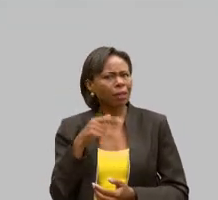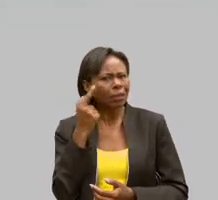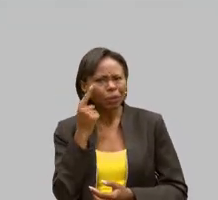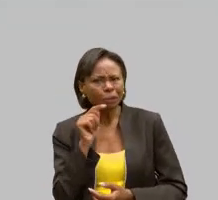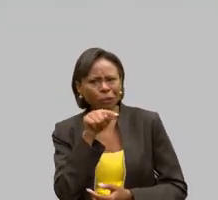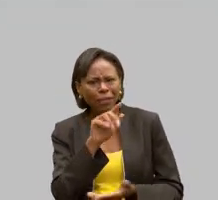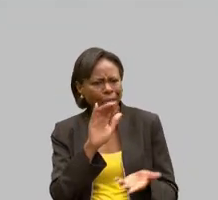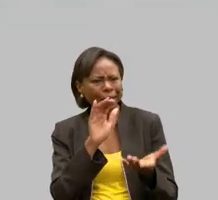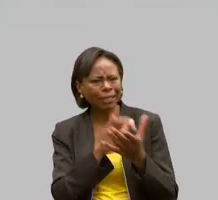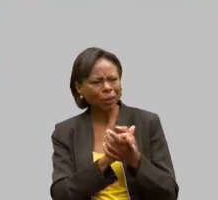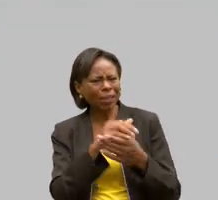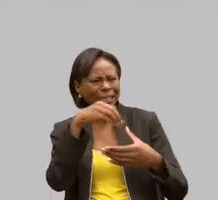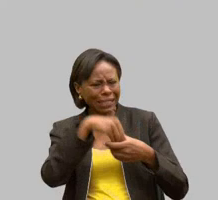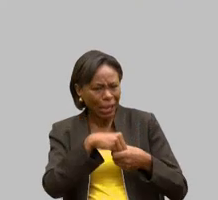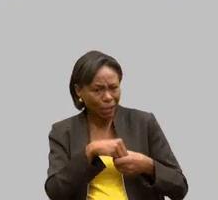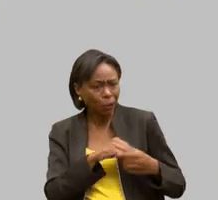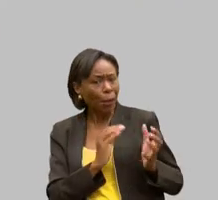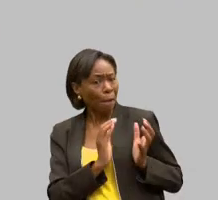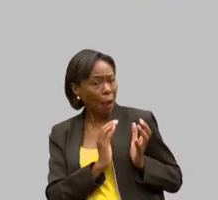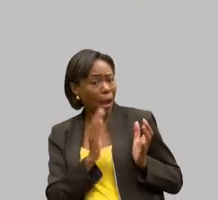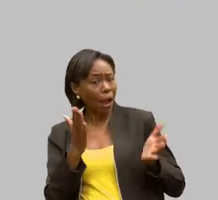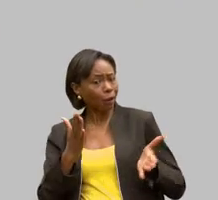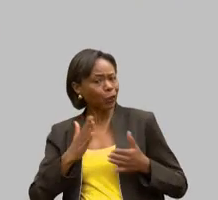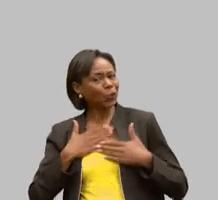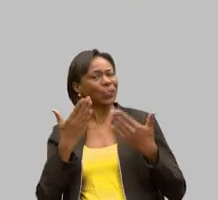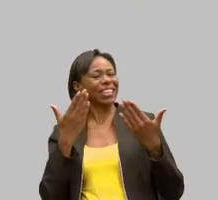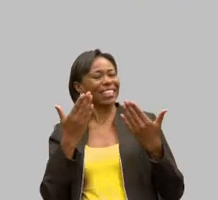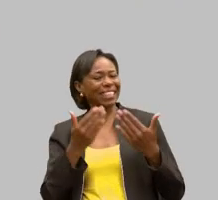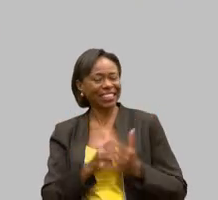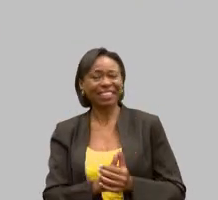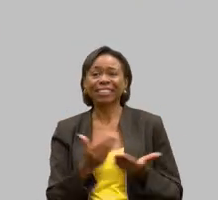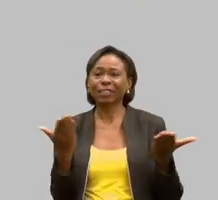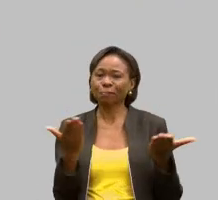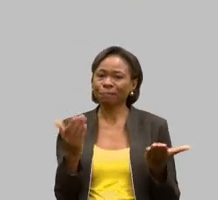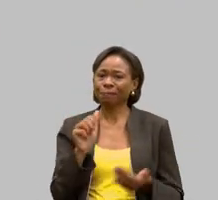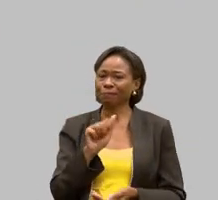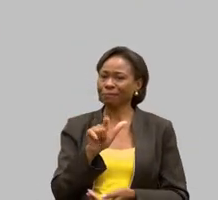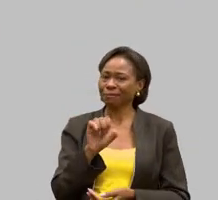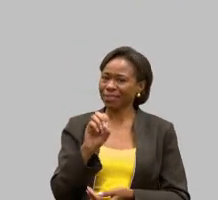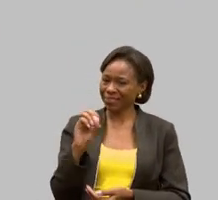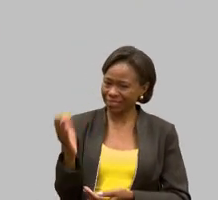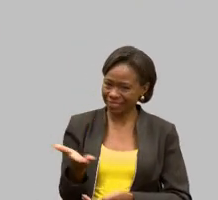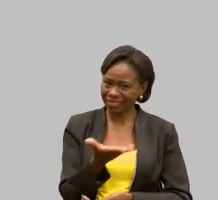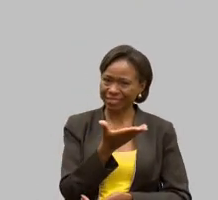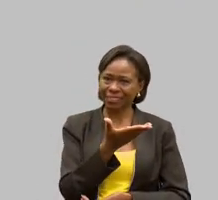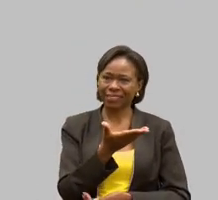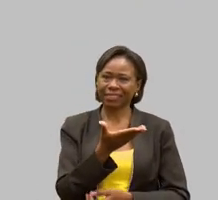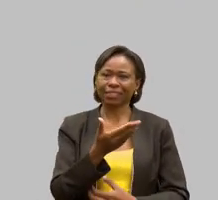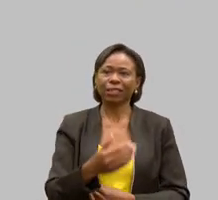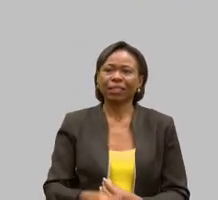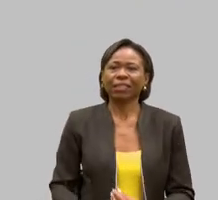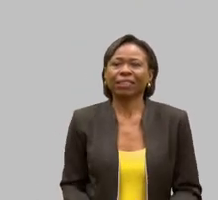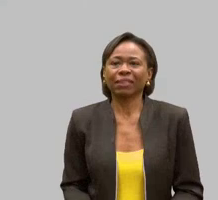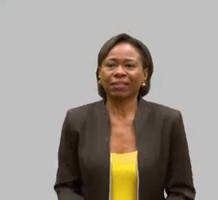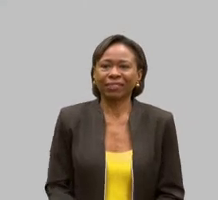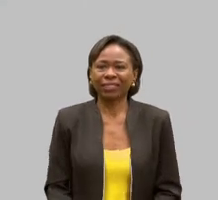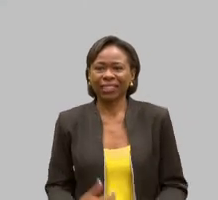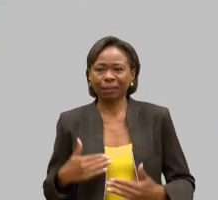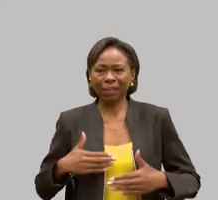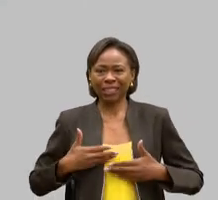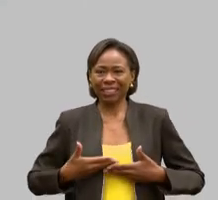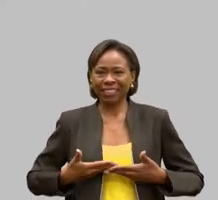da PAI, isso aí para mim foi surpresa. Toca com a palavra, Alisson. Boa tarde, presidente,